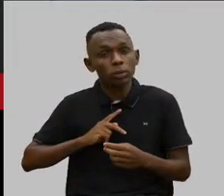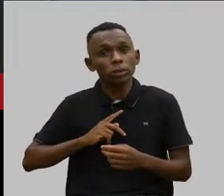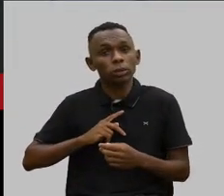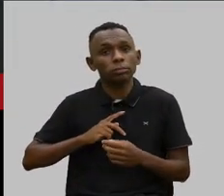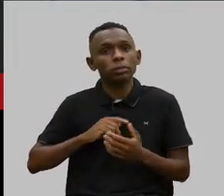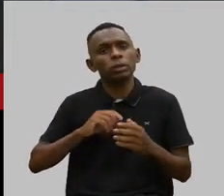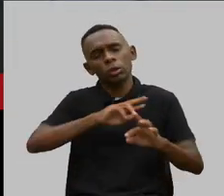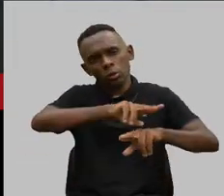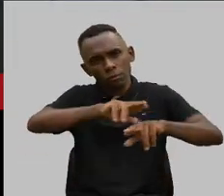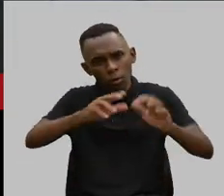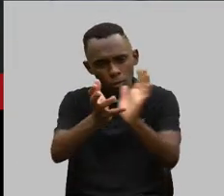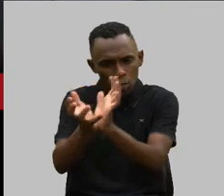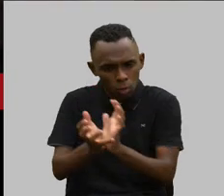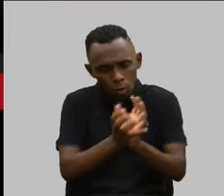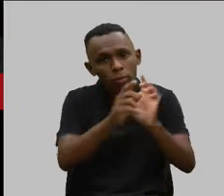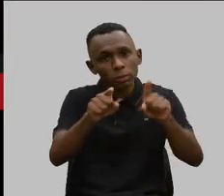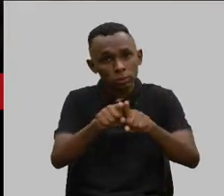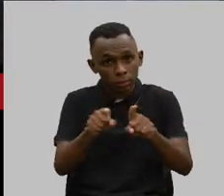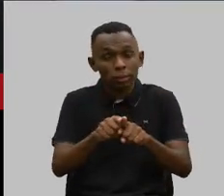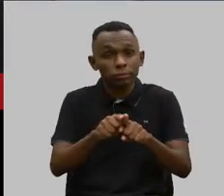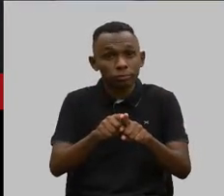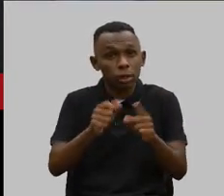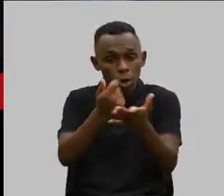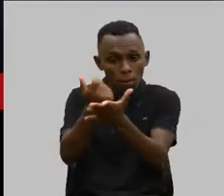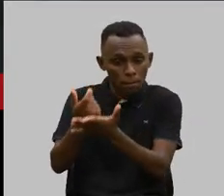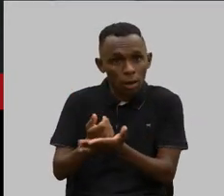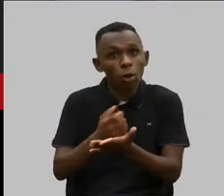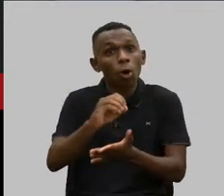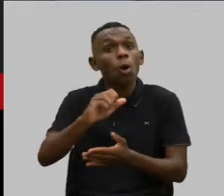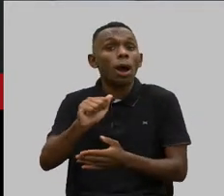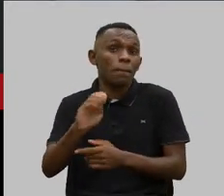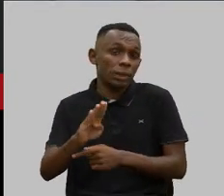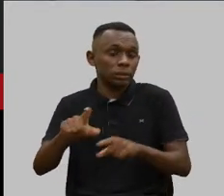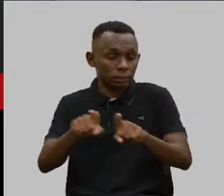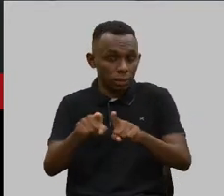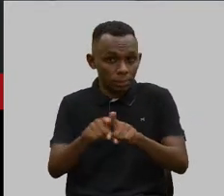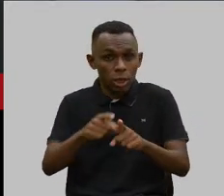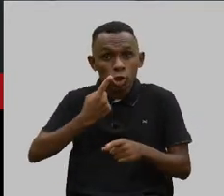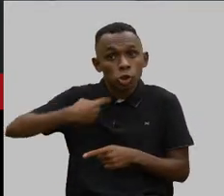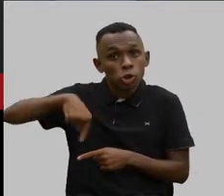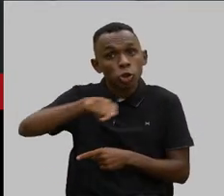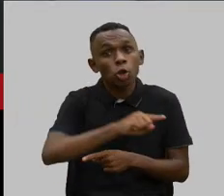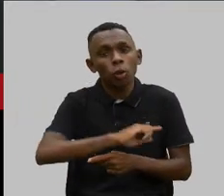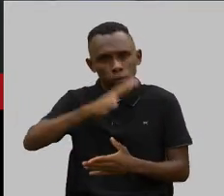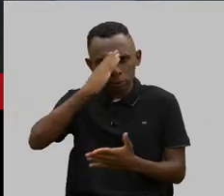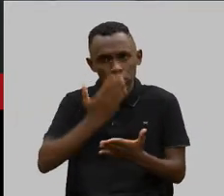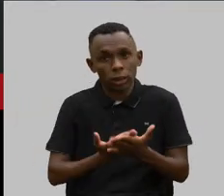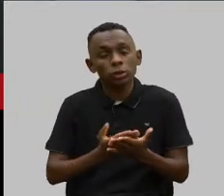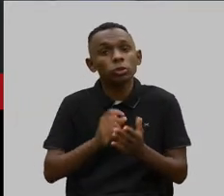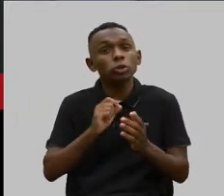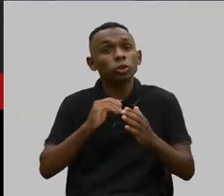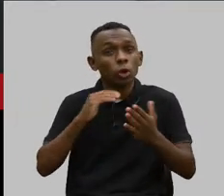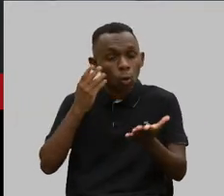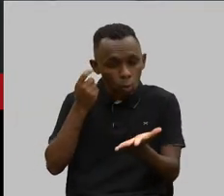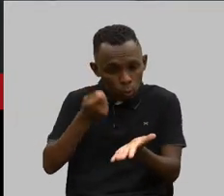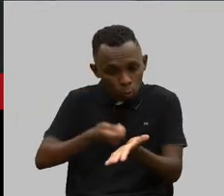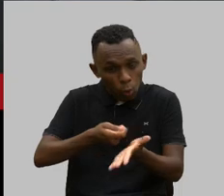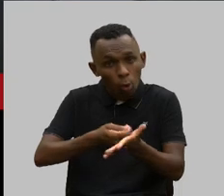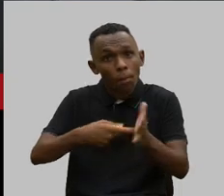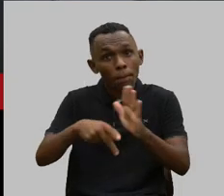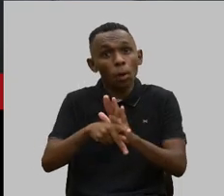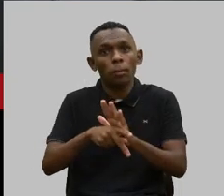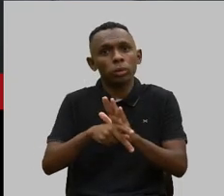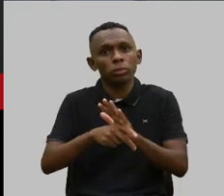Justiça, as Entidades Civis de Defesa do Consumidor, dentre elas, inclua OAB. Nós somos favoráveis a que não haja rescisão em nem